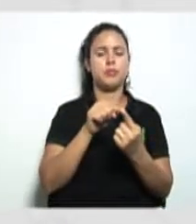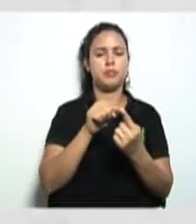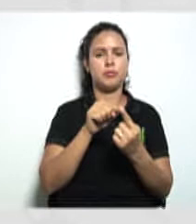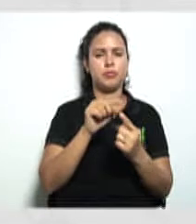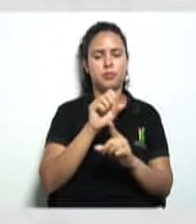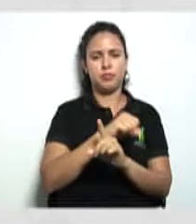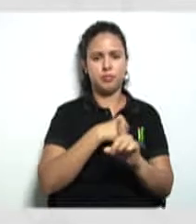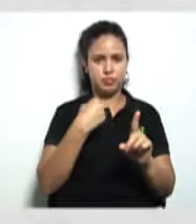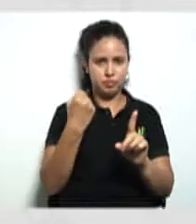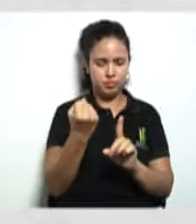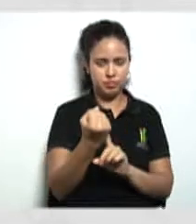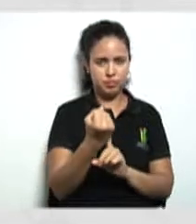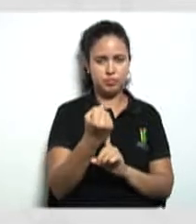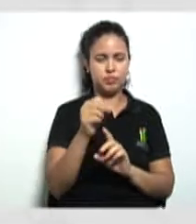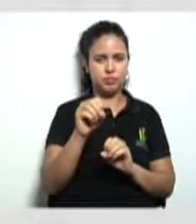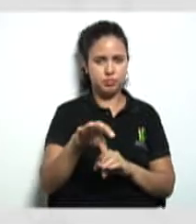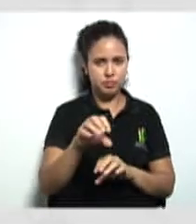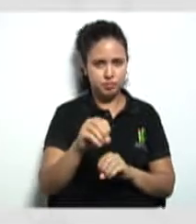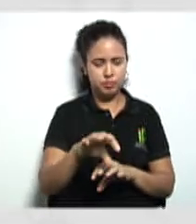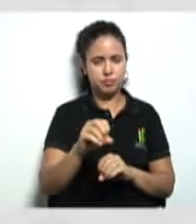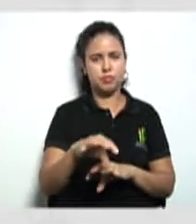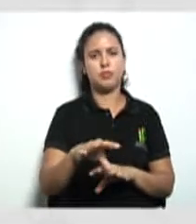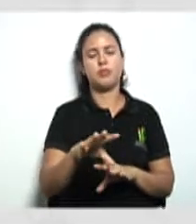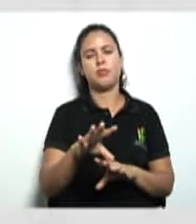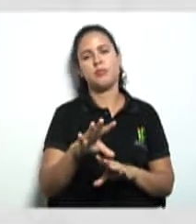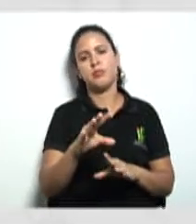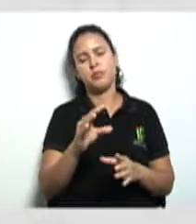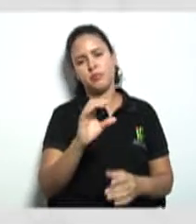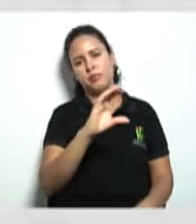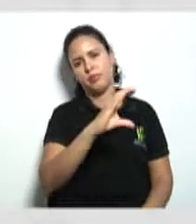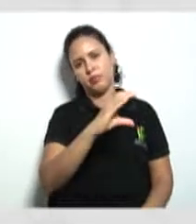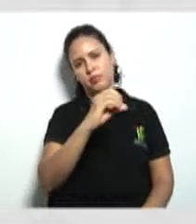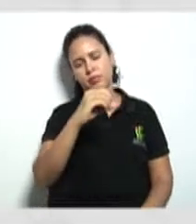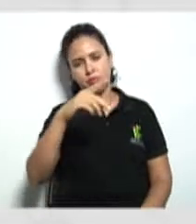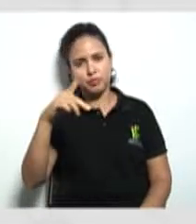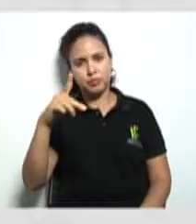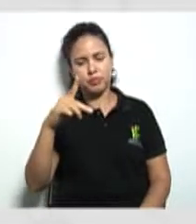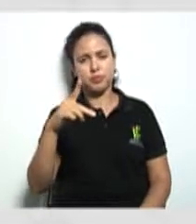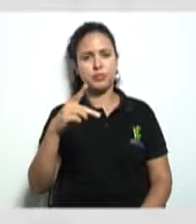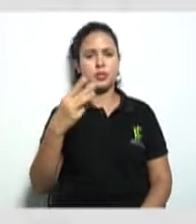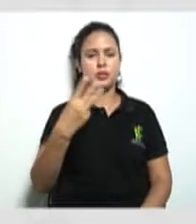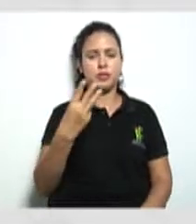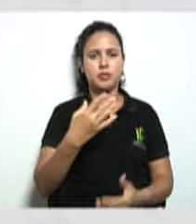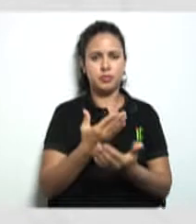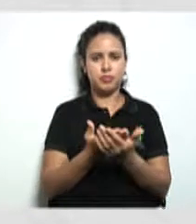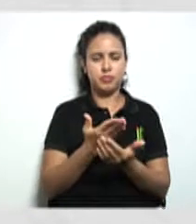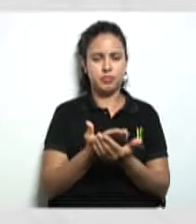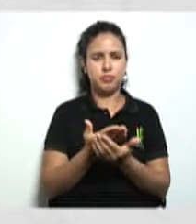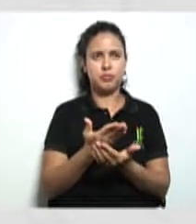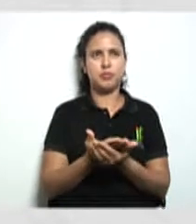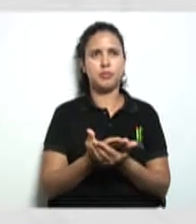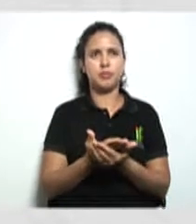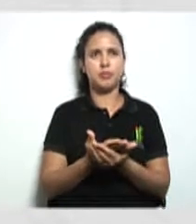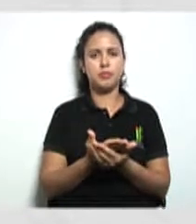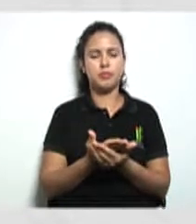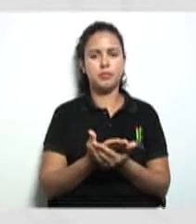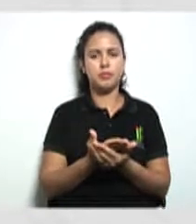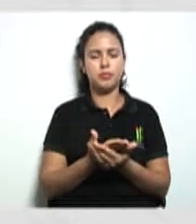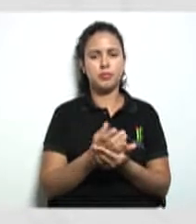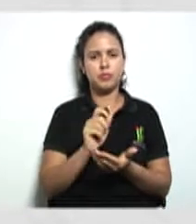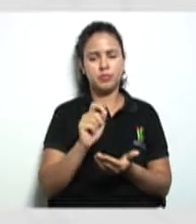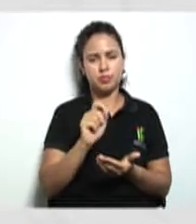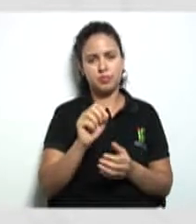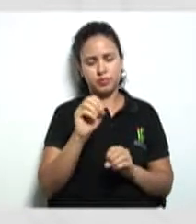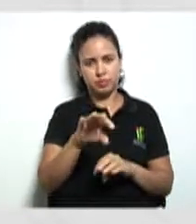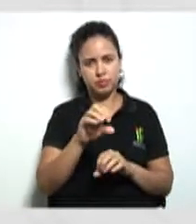da educação na construção das sociedades cooperativistas. Na terceira aula, na terceira aula vamos trabalhar com a